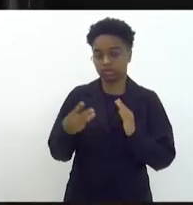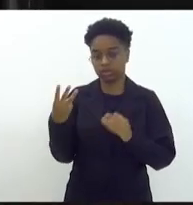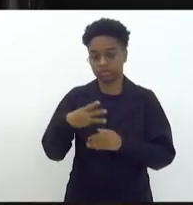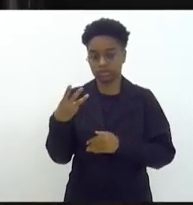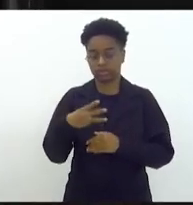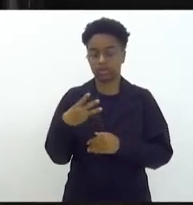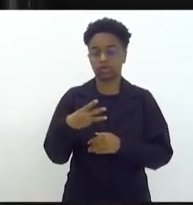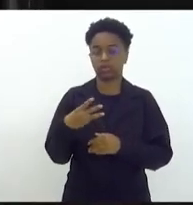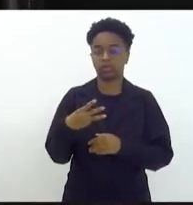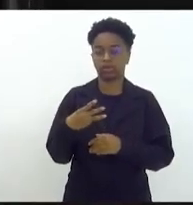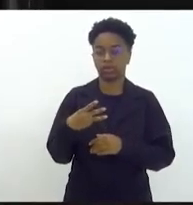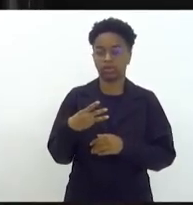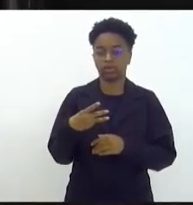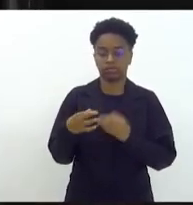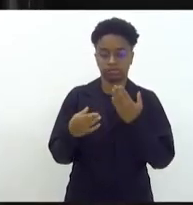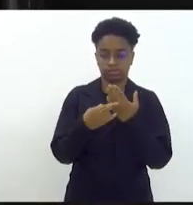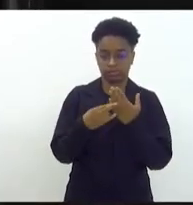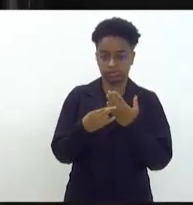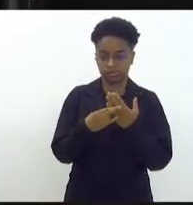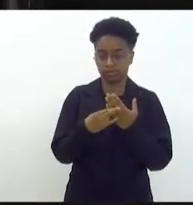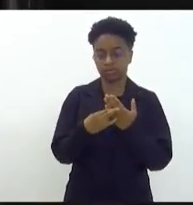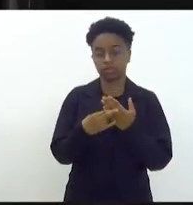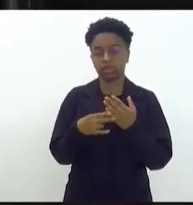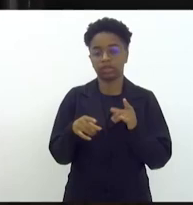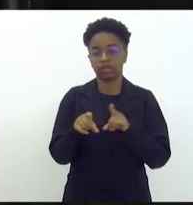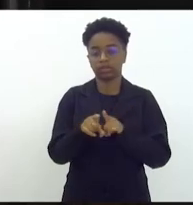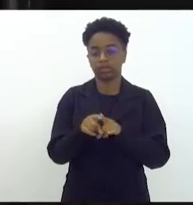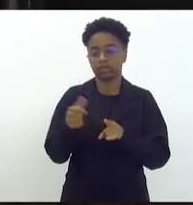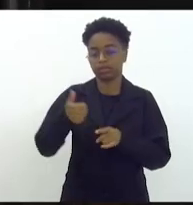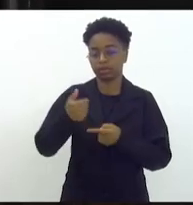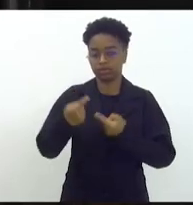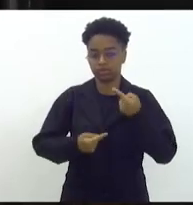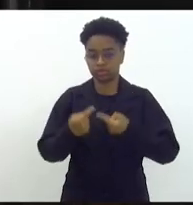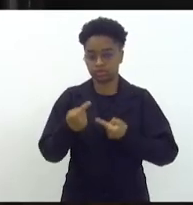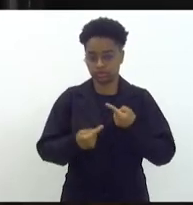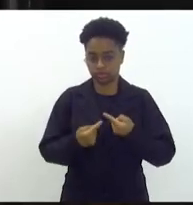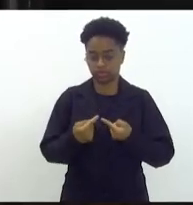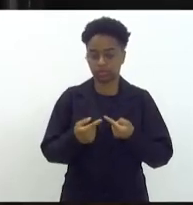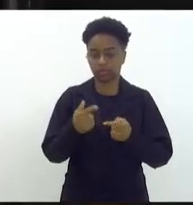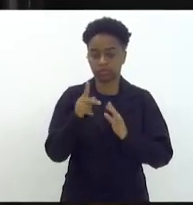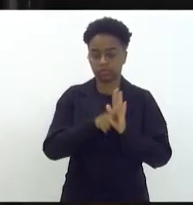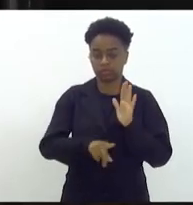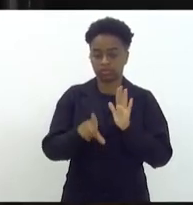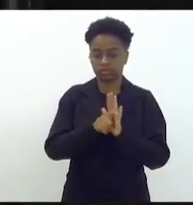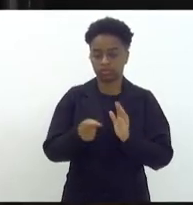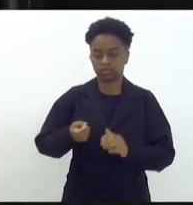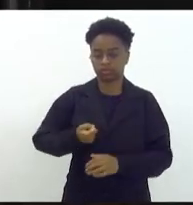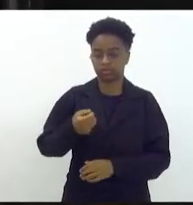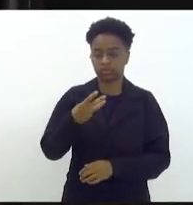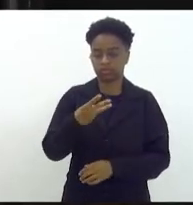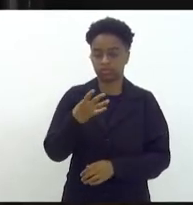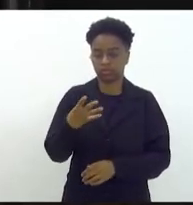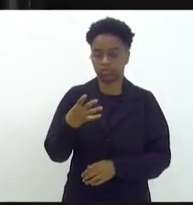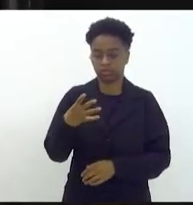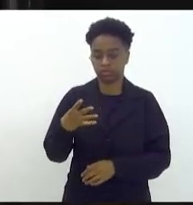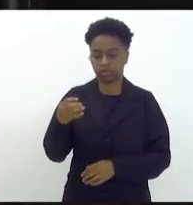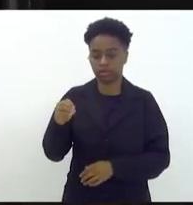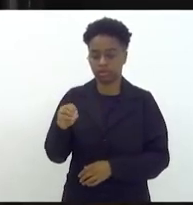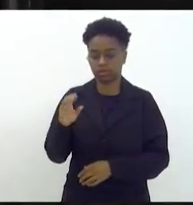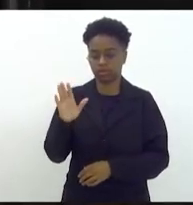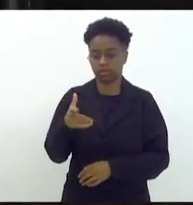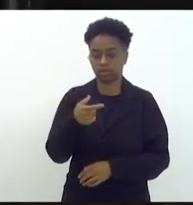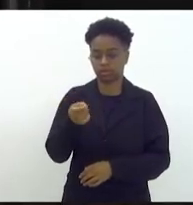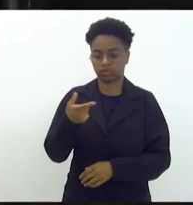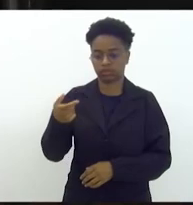Interno, em tramitação ordinária, em votação em primeira discussão, projeto de lei número 3440 de 2020 de autoria do